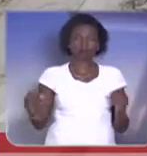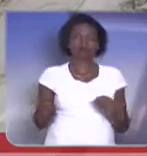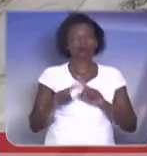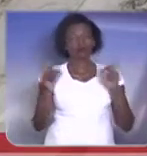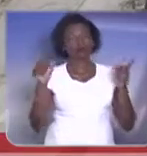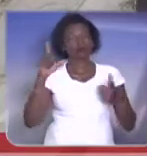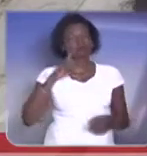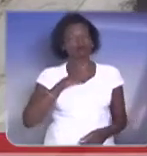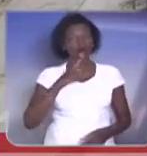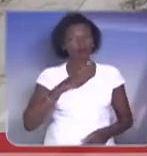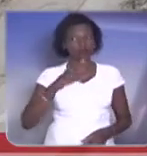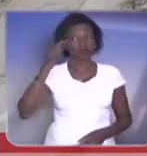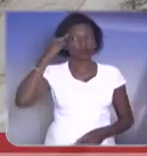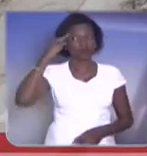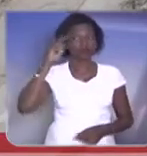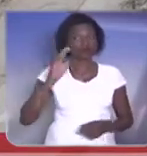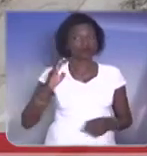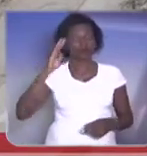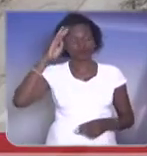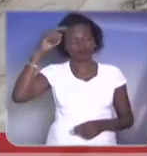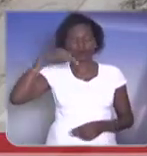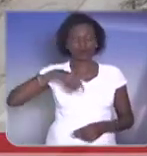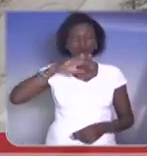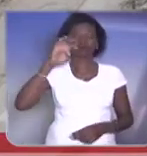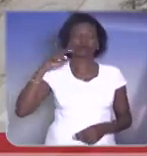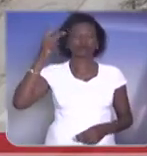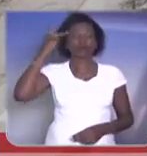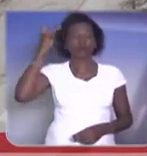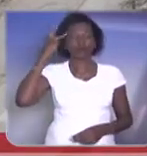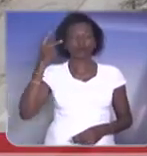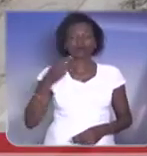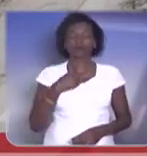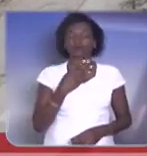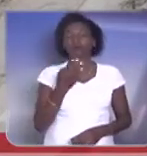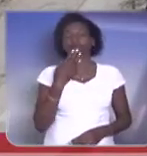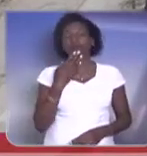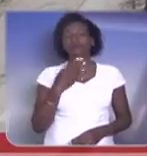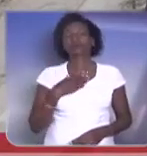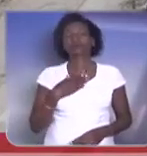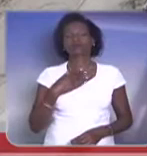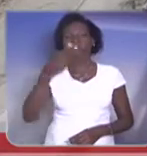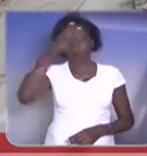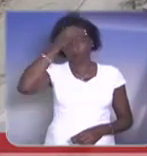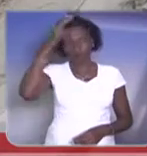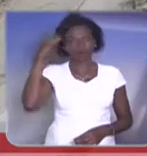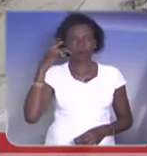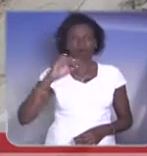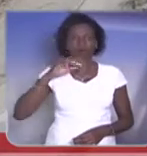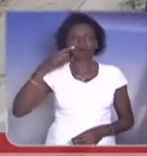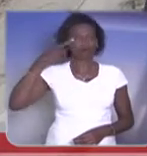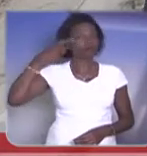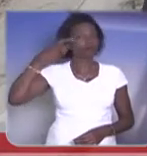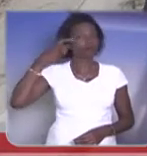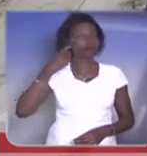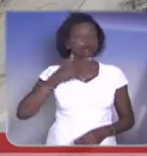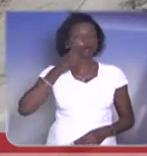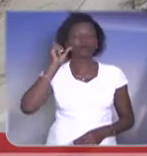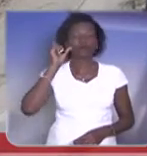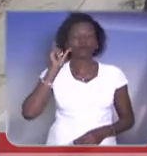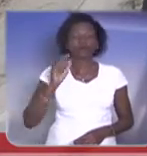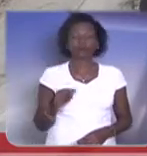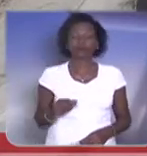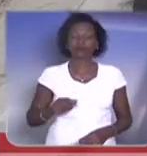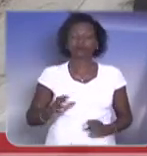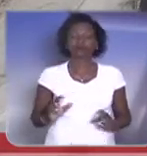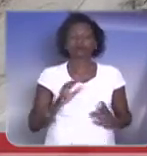mas nós temos que pensar também no Estado de São Paulo. Então, vai aqui o meu apelo ao prefeito João Doria, que ontem inaugurou, reinaugurou mais